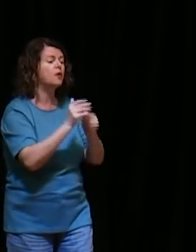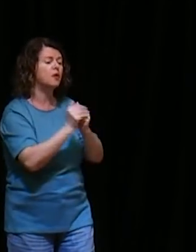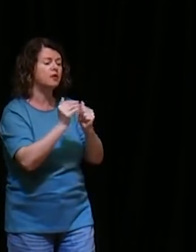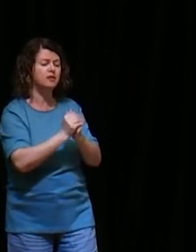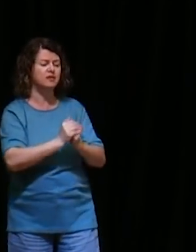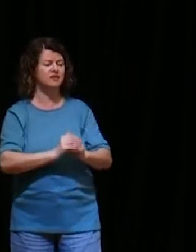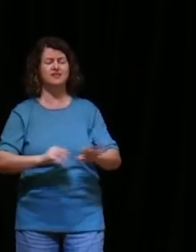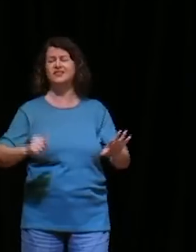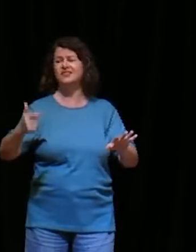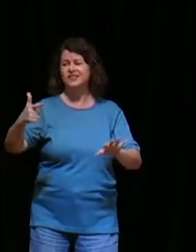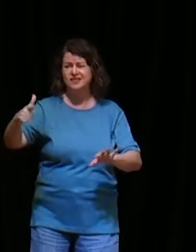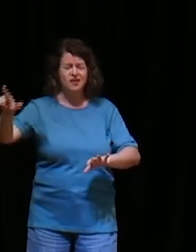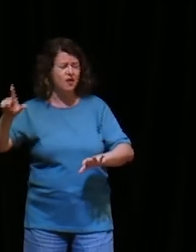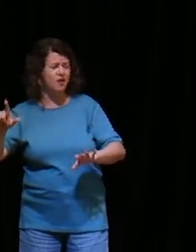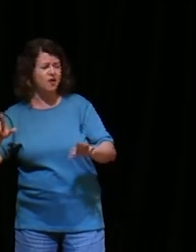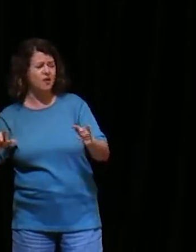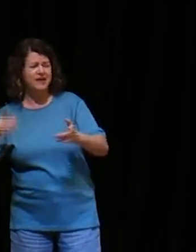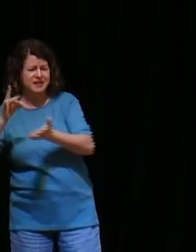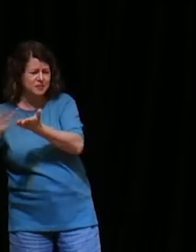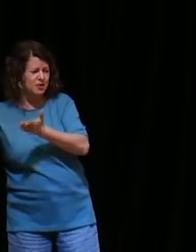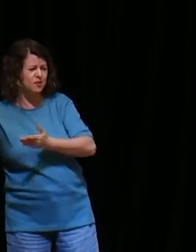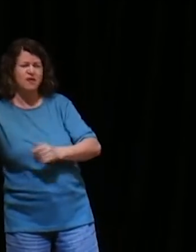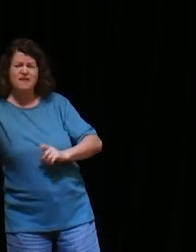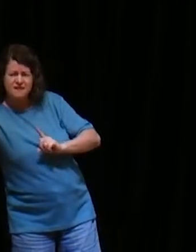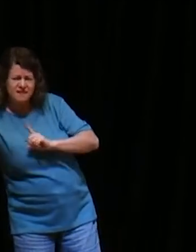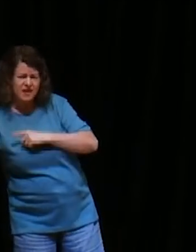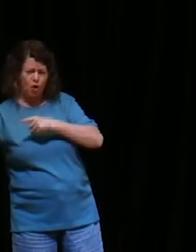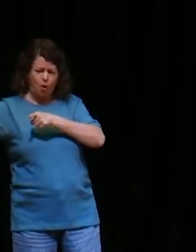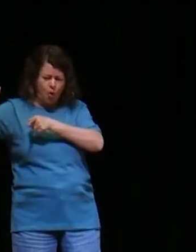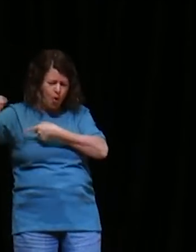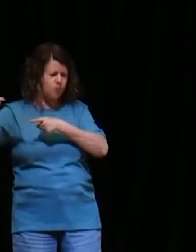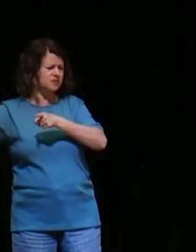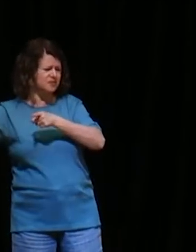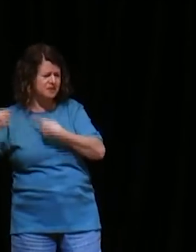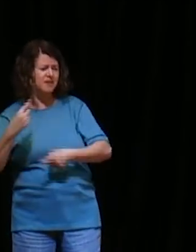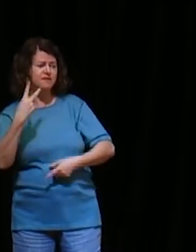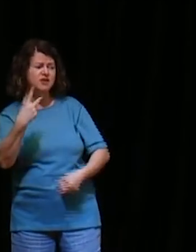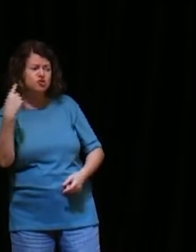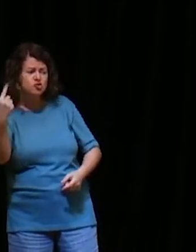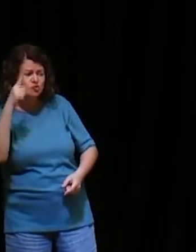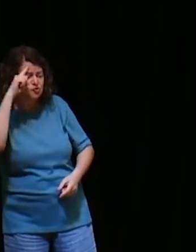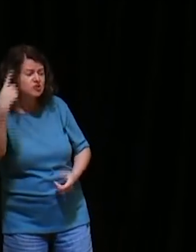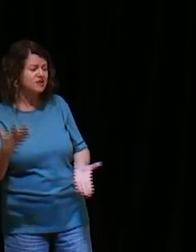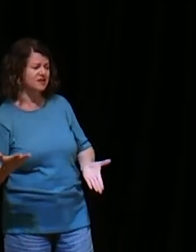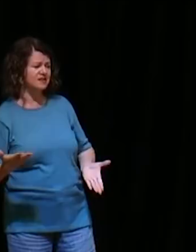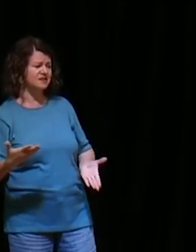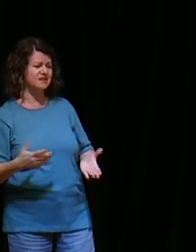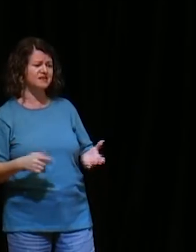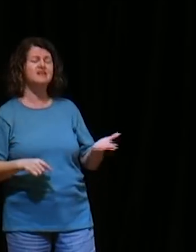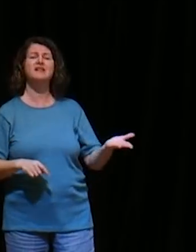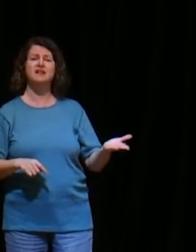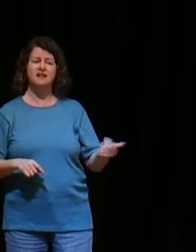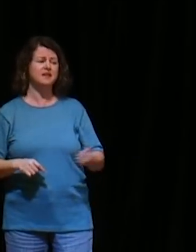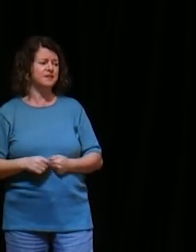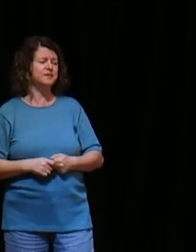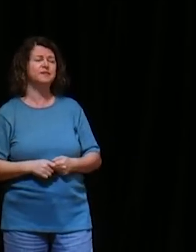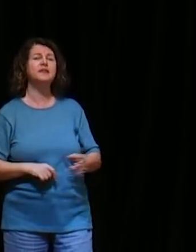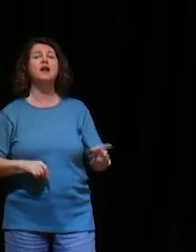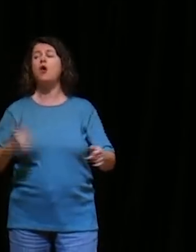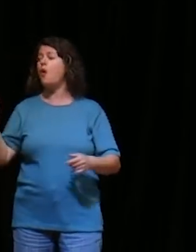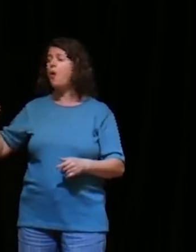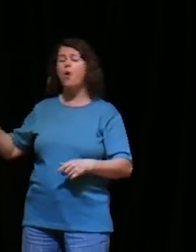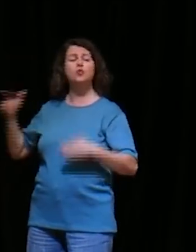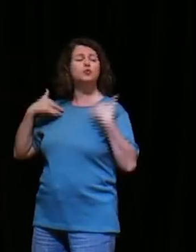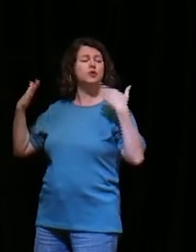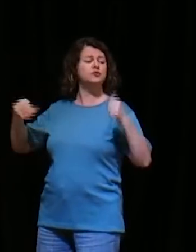me resistiu, 21 dias, e eis que Miguel, um dos primeiros príncipes, veio a mim, ajudar-me,